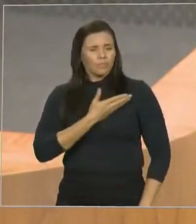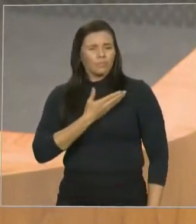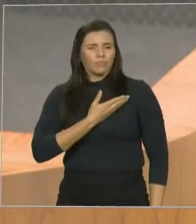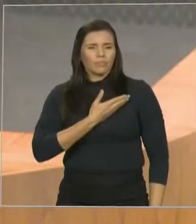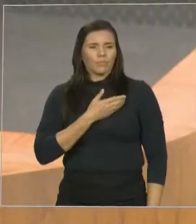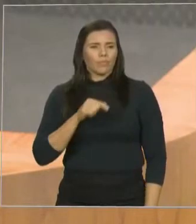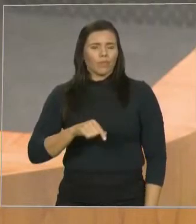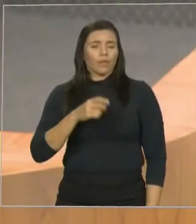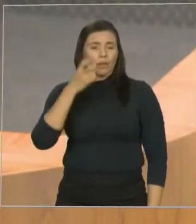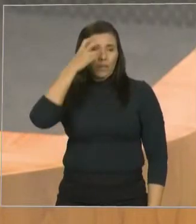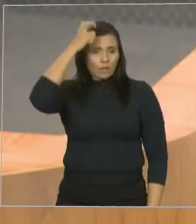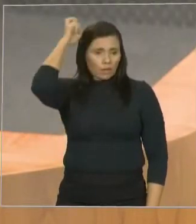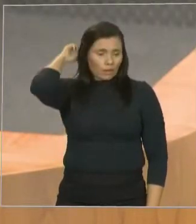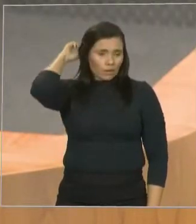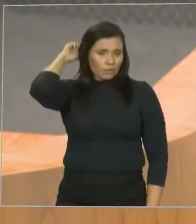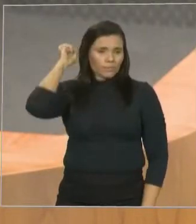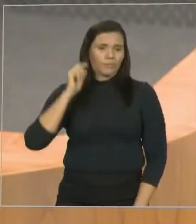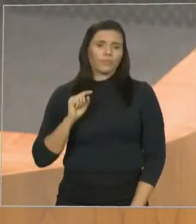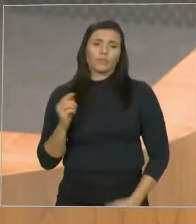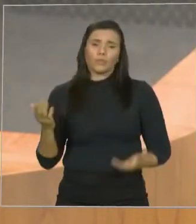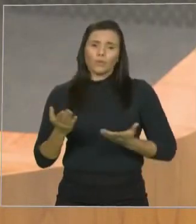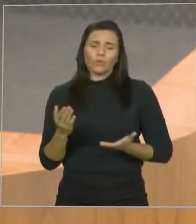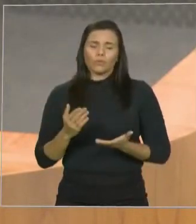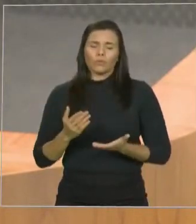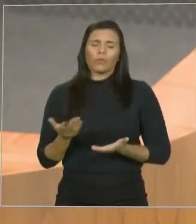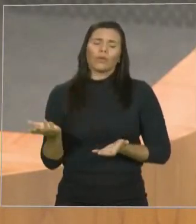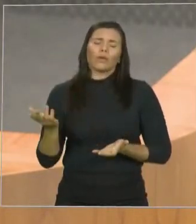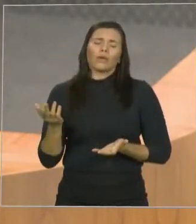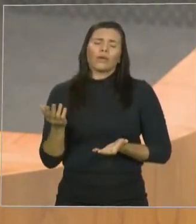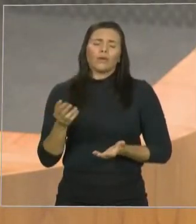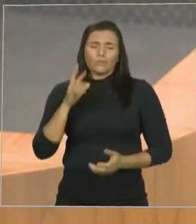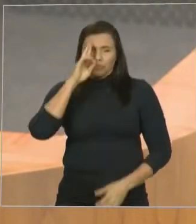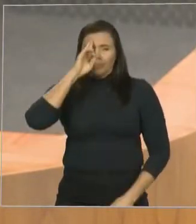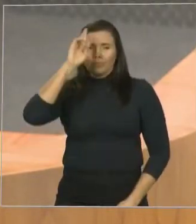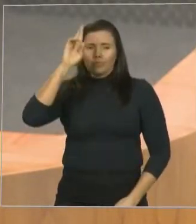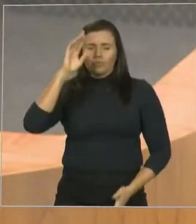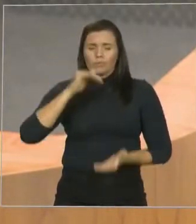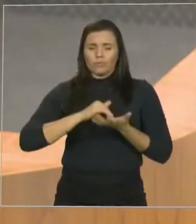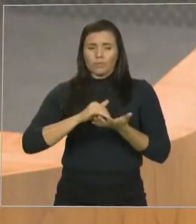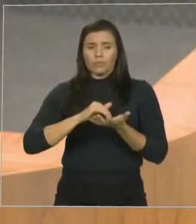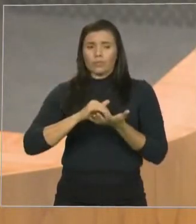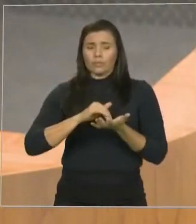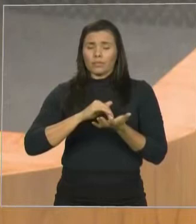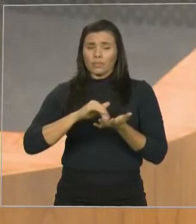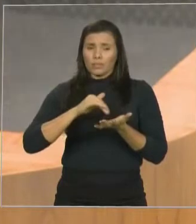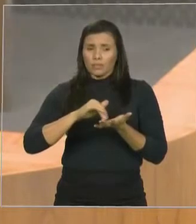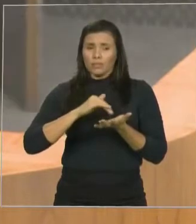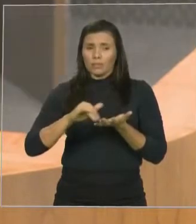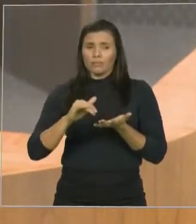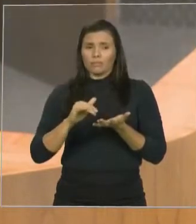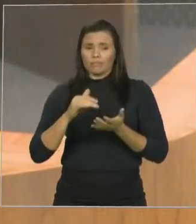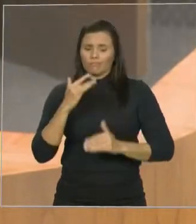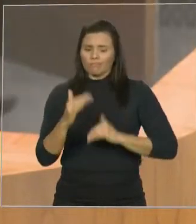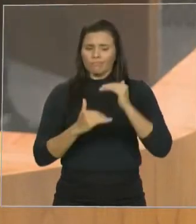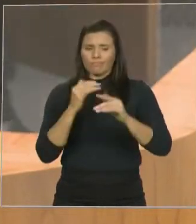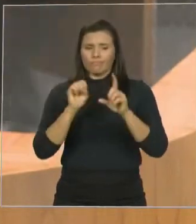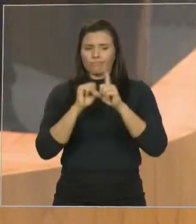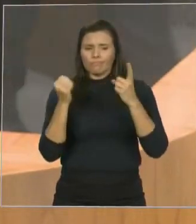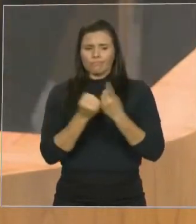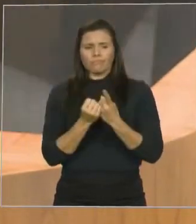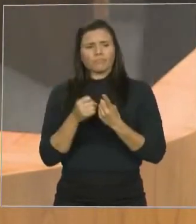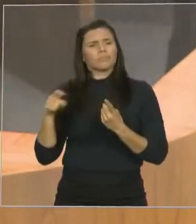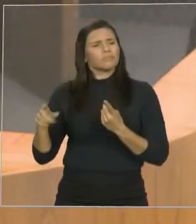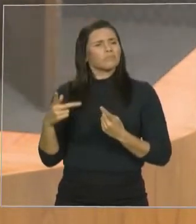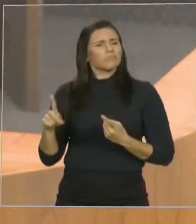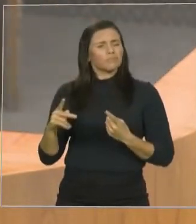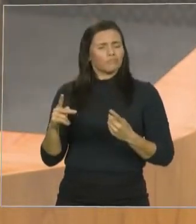da Secretaria de Desenvolvimento Social, pelo grande trabalho que tem feito à frente da secretaria. É tanto